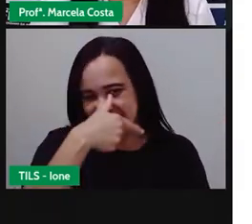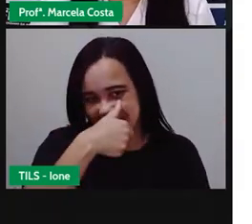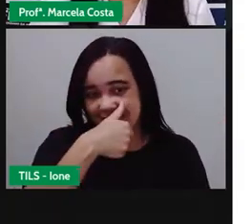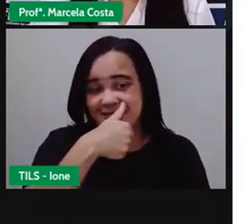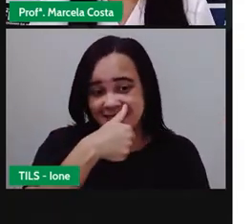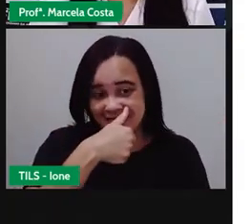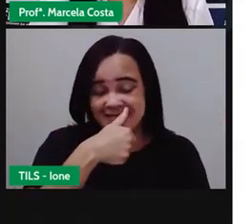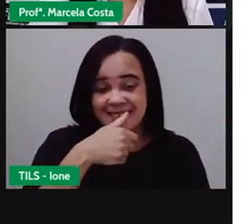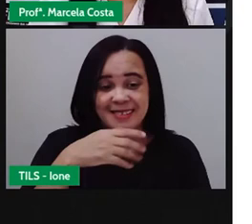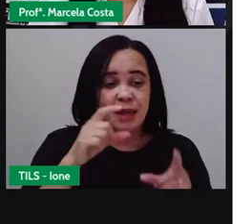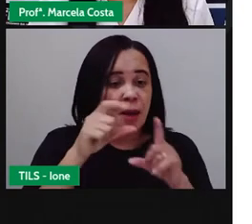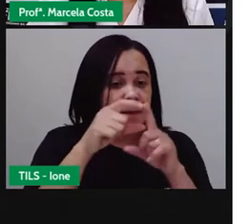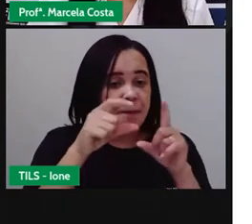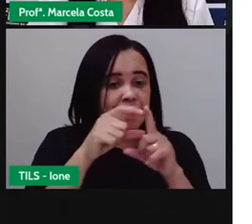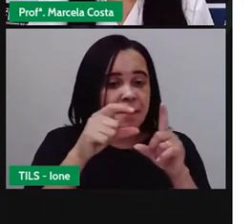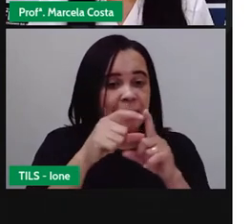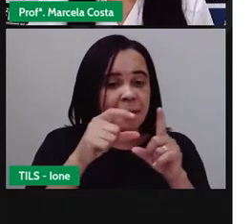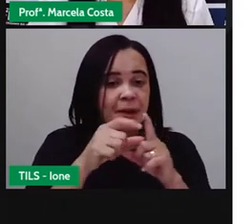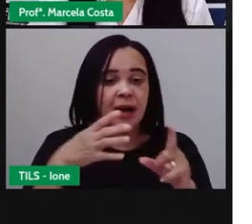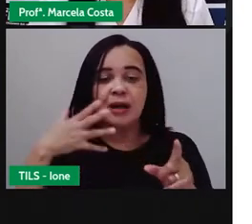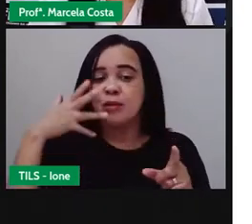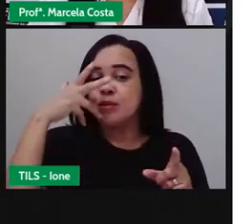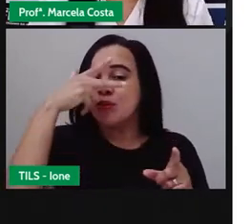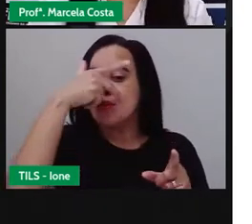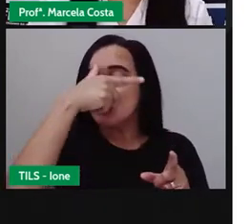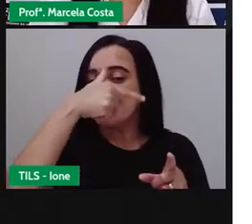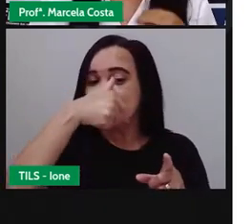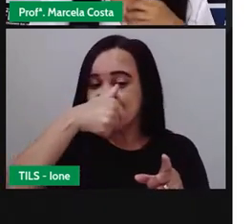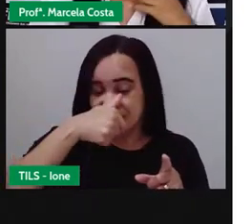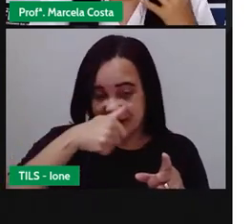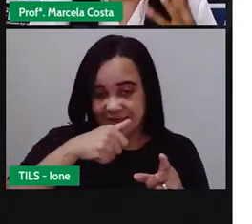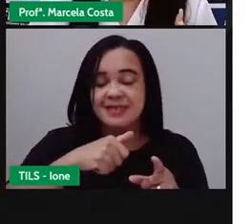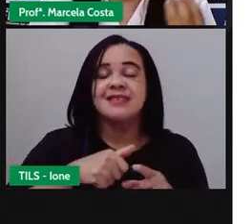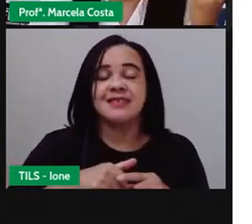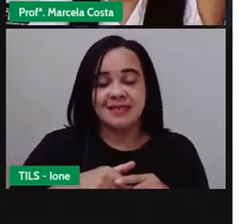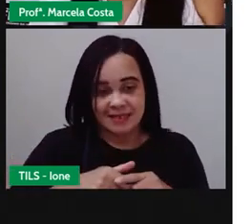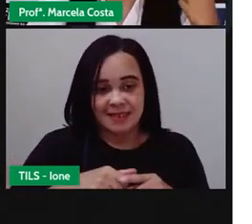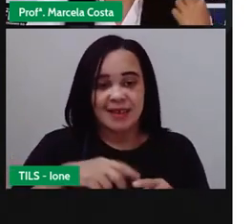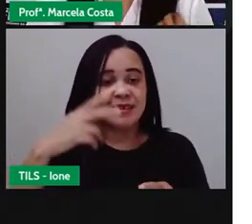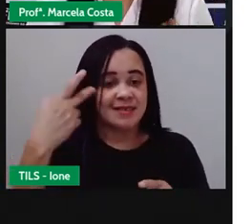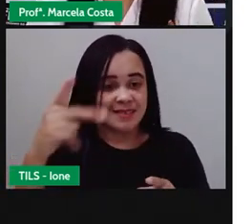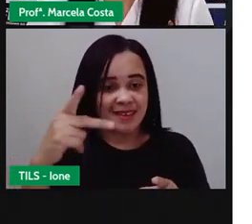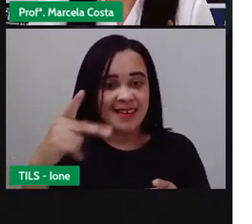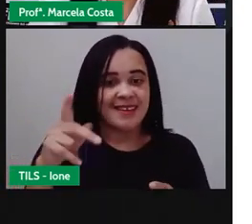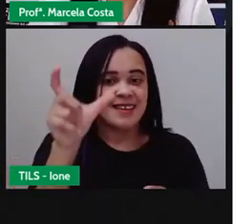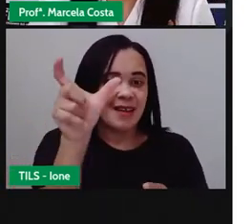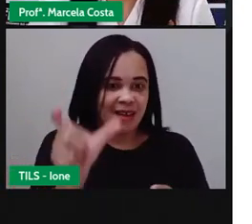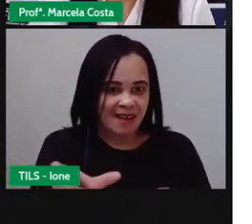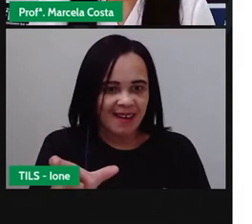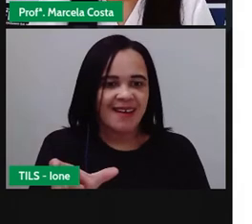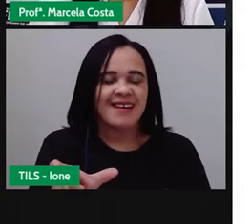bonita dá um adjetivo, uma qualidade para essa menina.